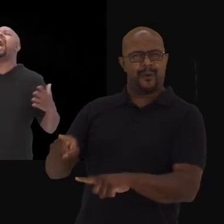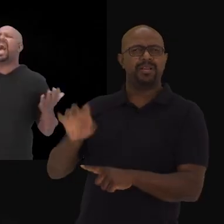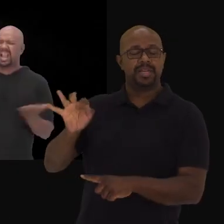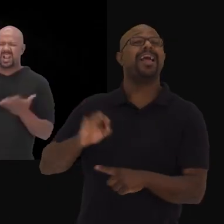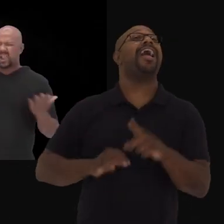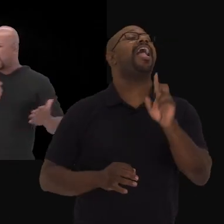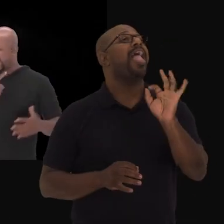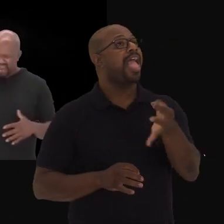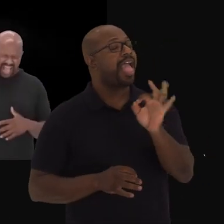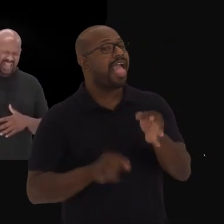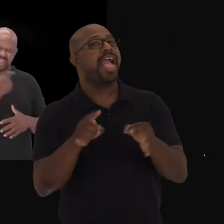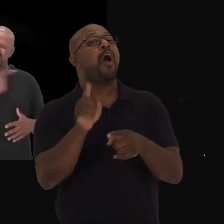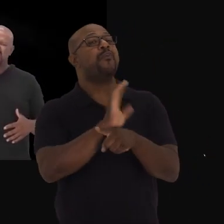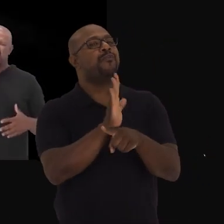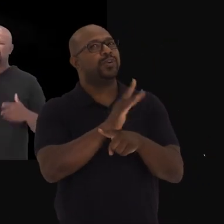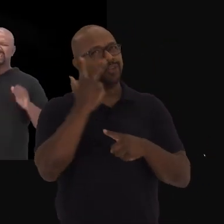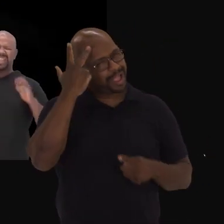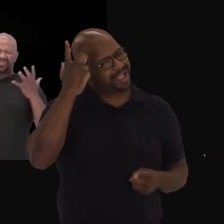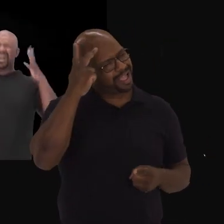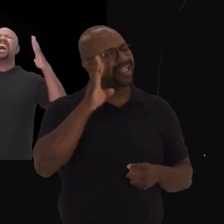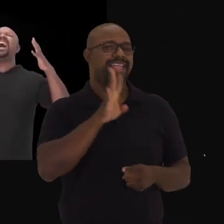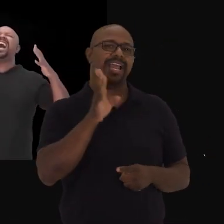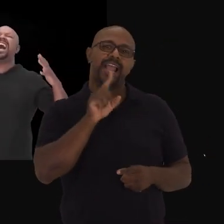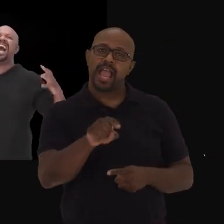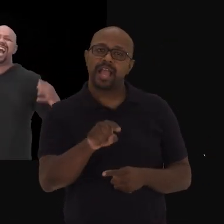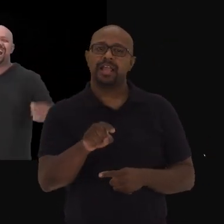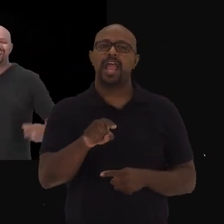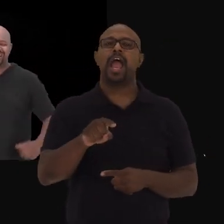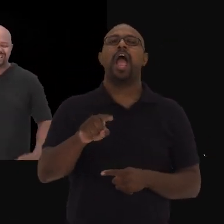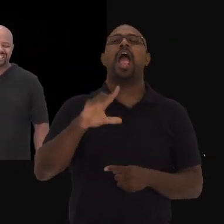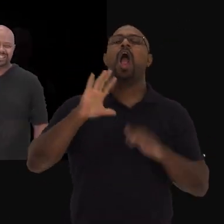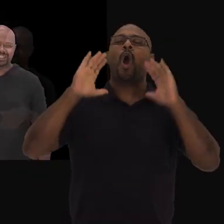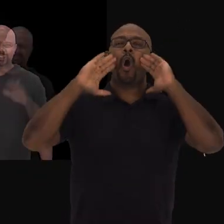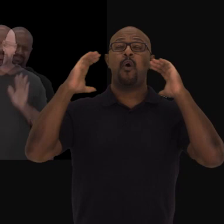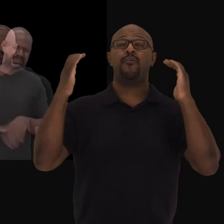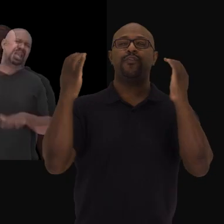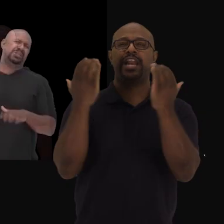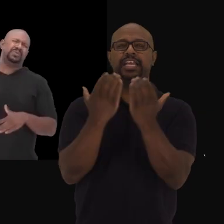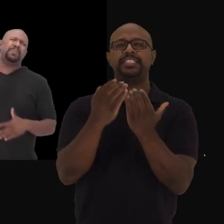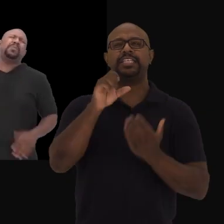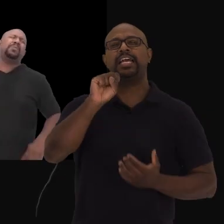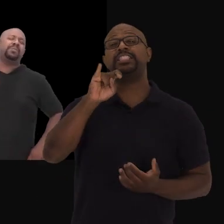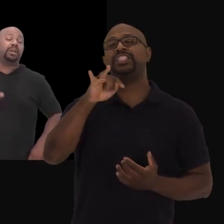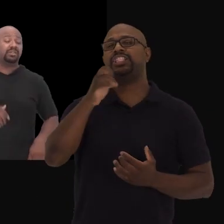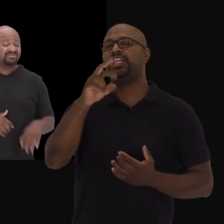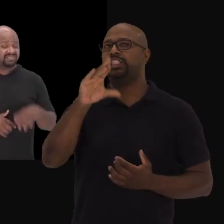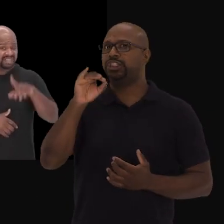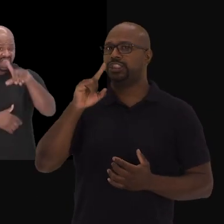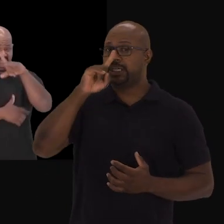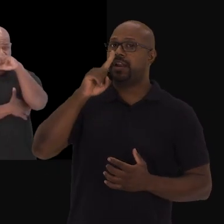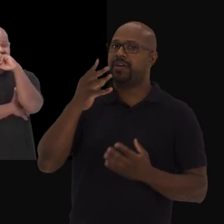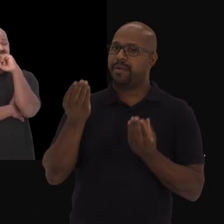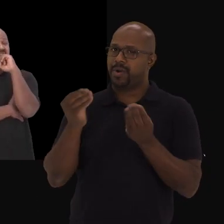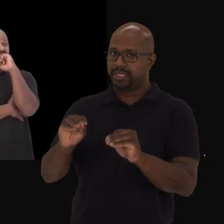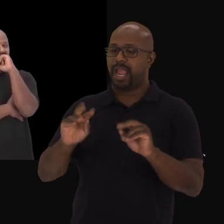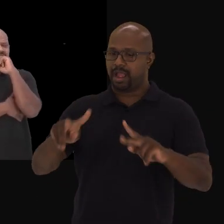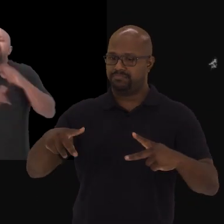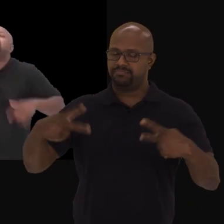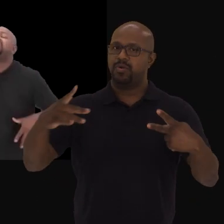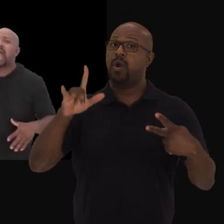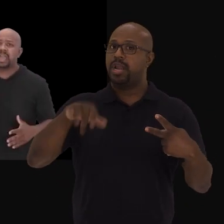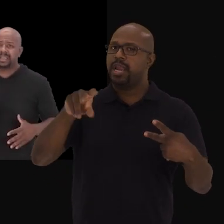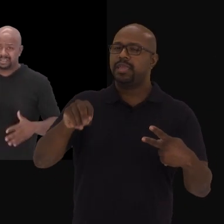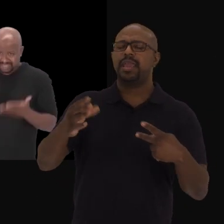De verdade É um curta muito legal Se chama Conferência Trecho de A Conferência Sinistra Onde três caveiras Seguram foices Onde se lê Varíola,